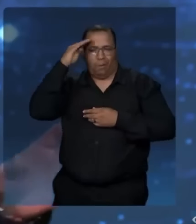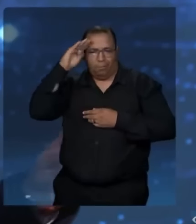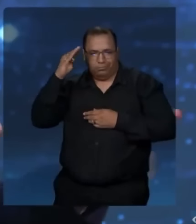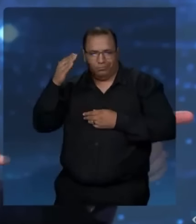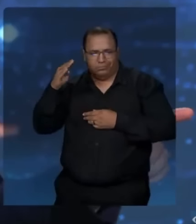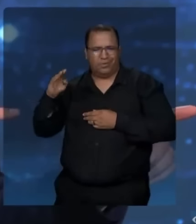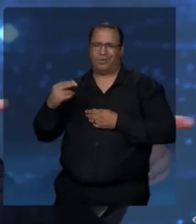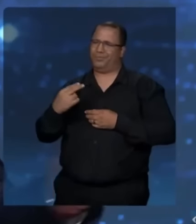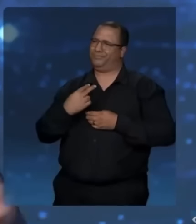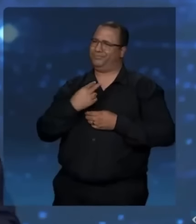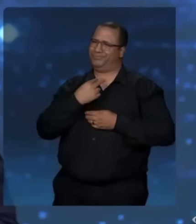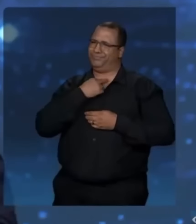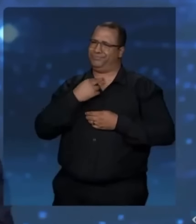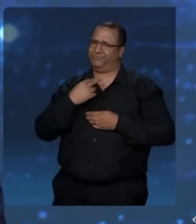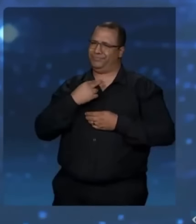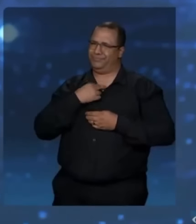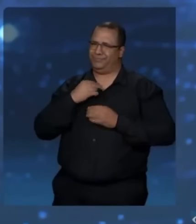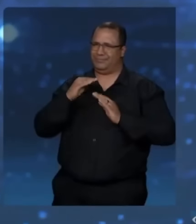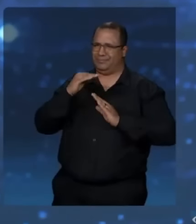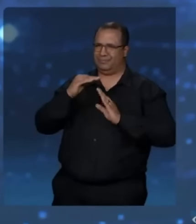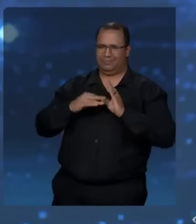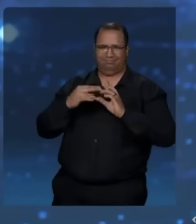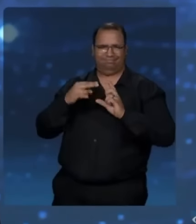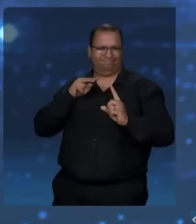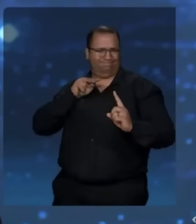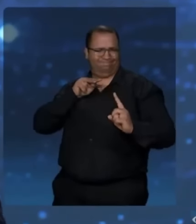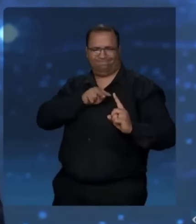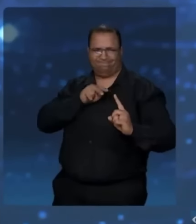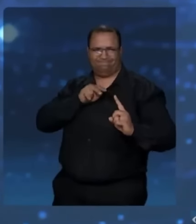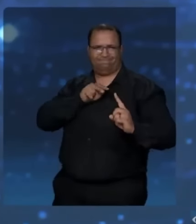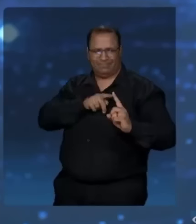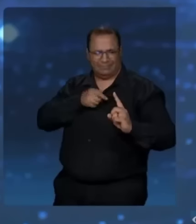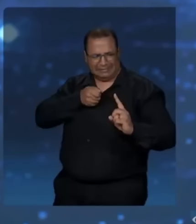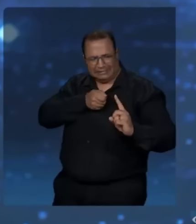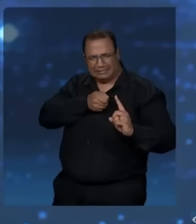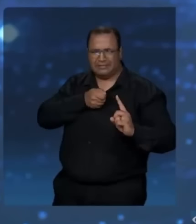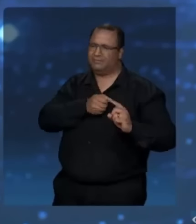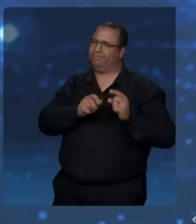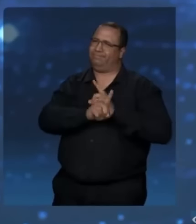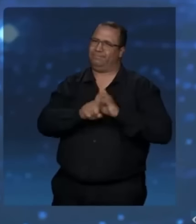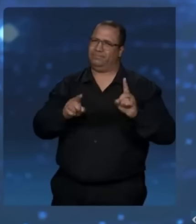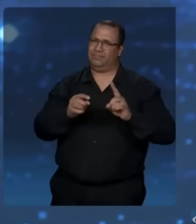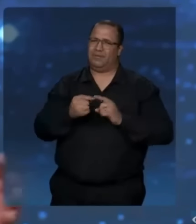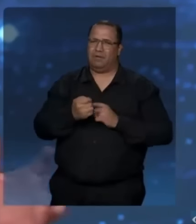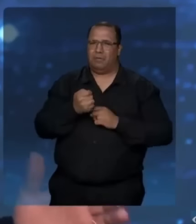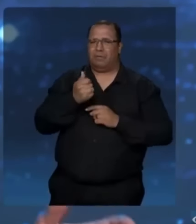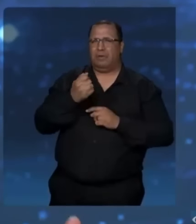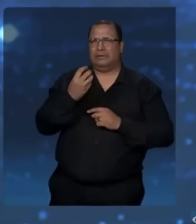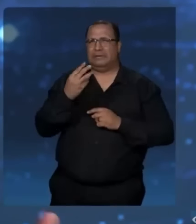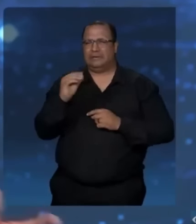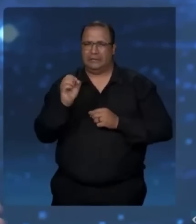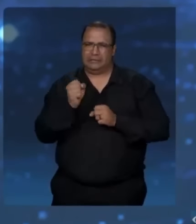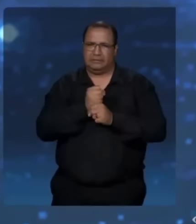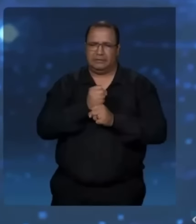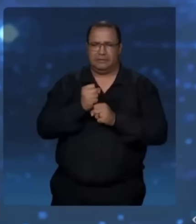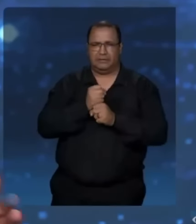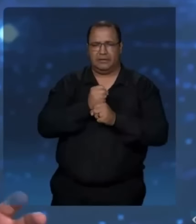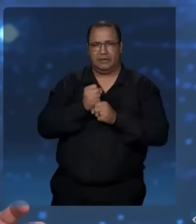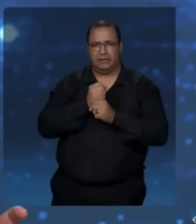Está claro o joguinho que ele está fazendo ali com o Boulos. É um grande apresentador, quase 30 anos. Aqui não é